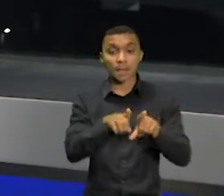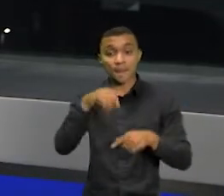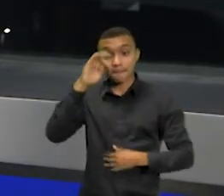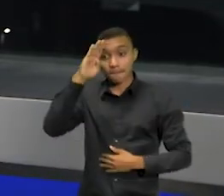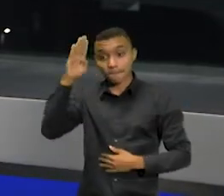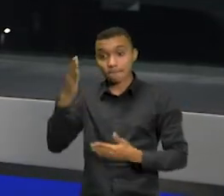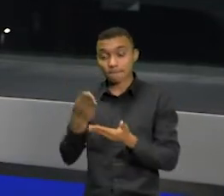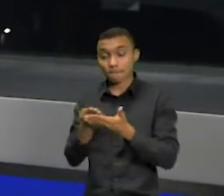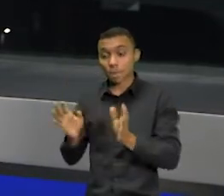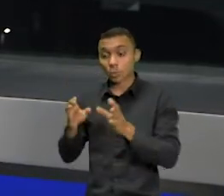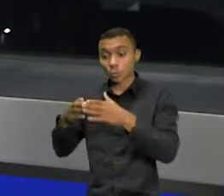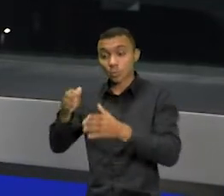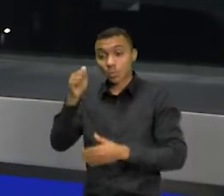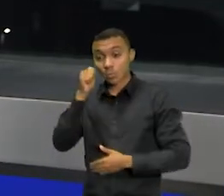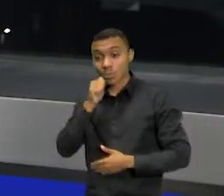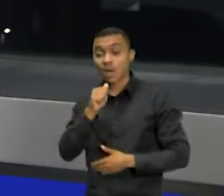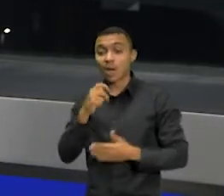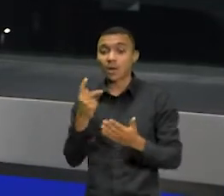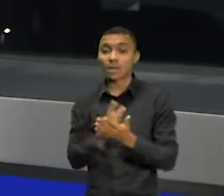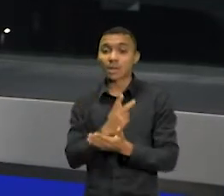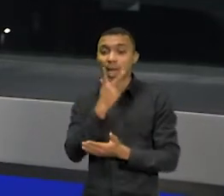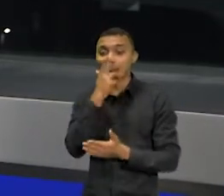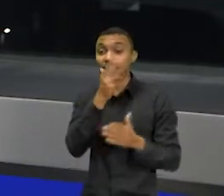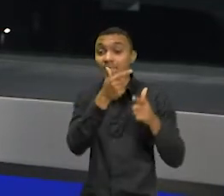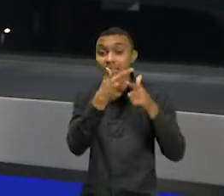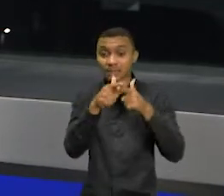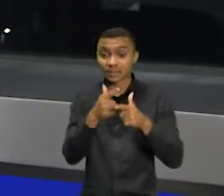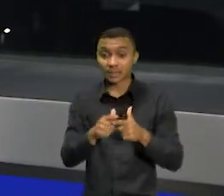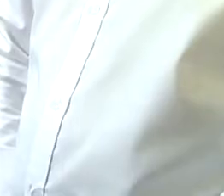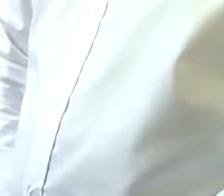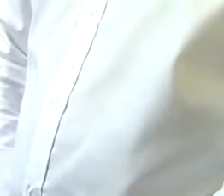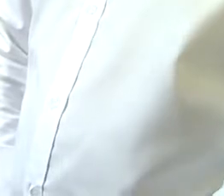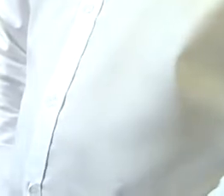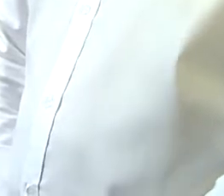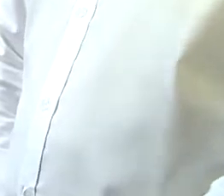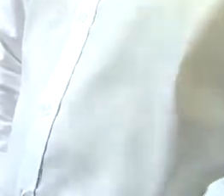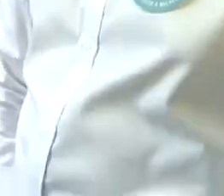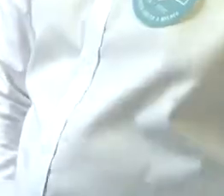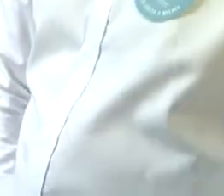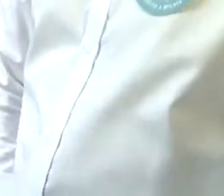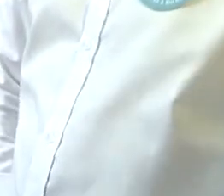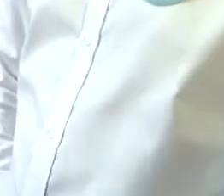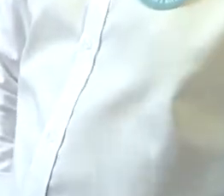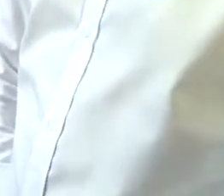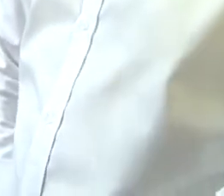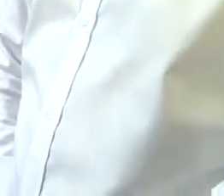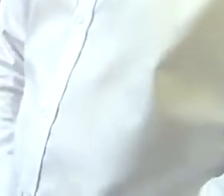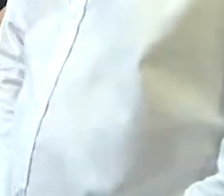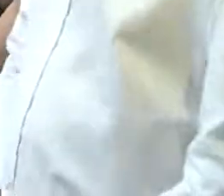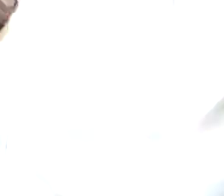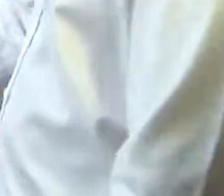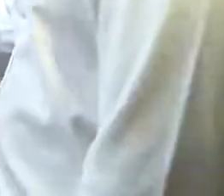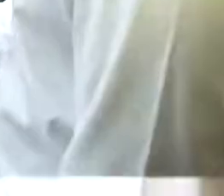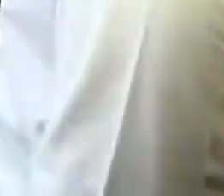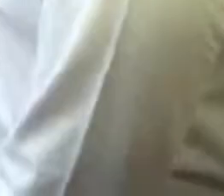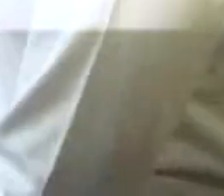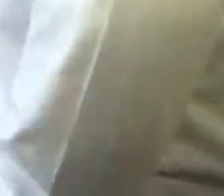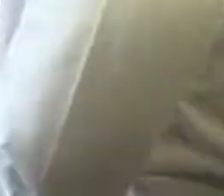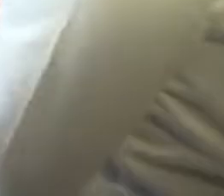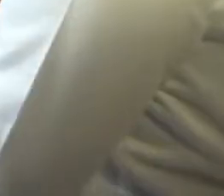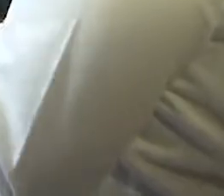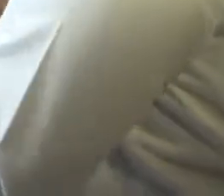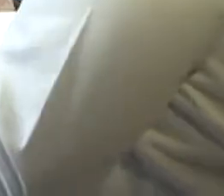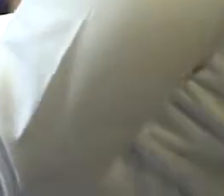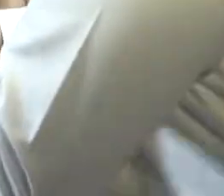mulheres em situação de vulnerabilidade e violência. Além do governador Camilo Santana, a solenidade contou com a